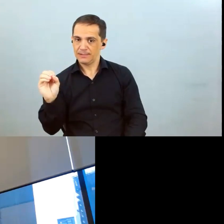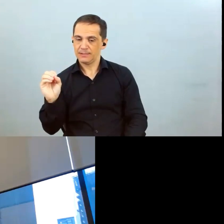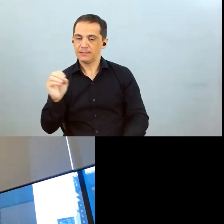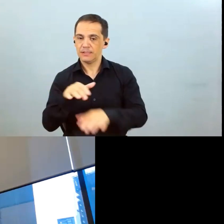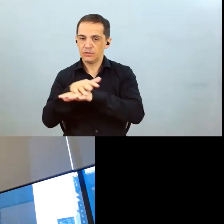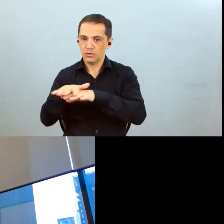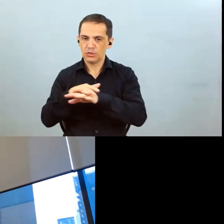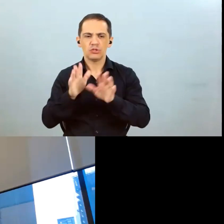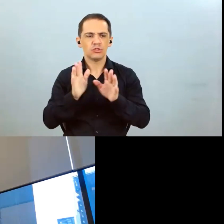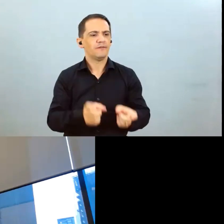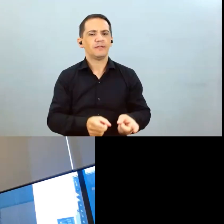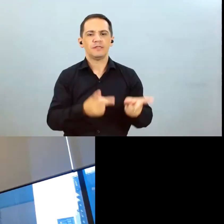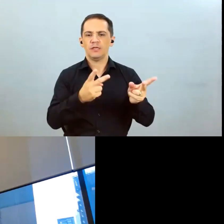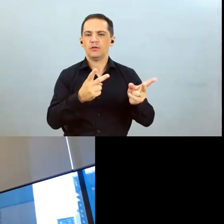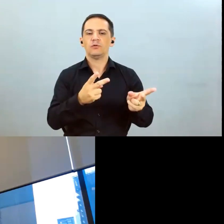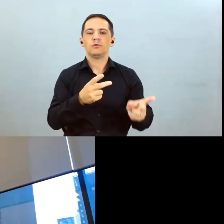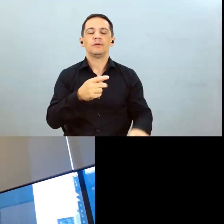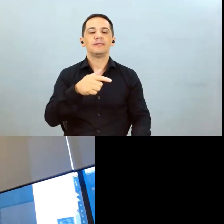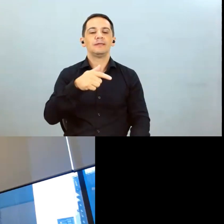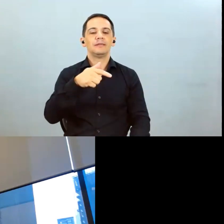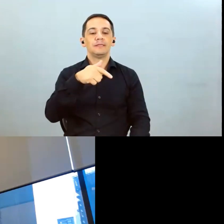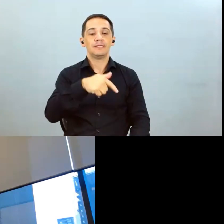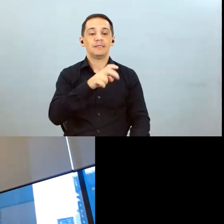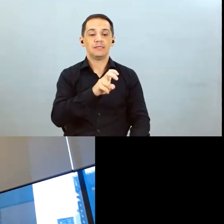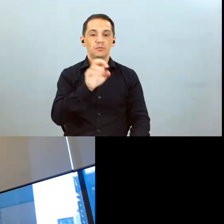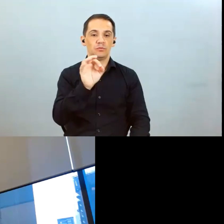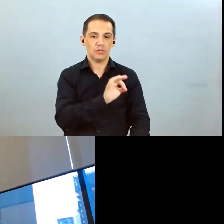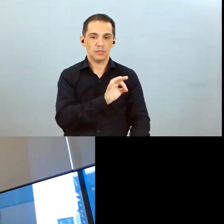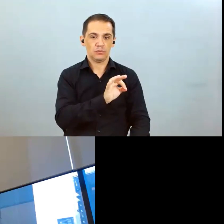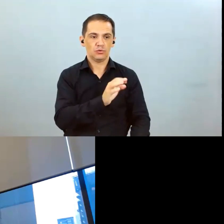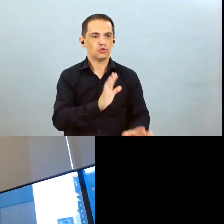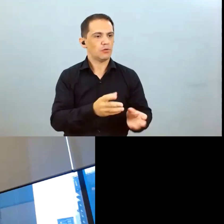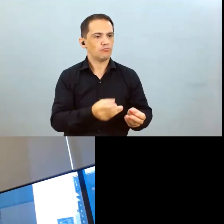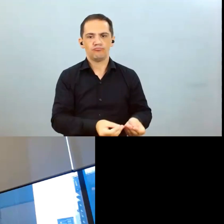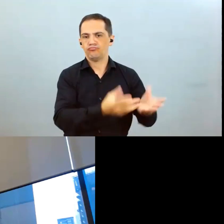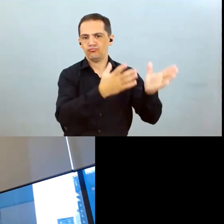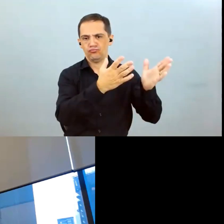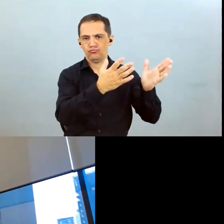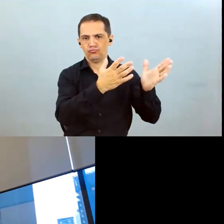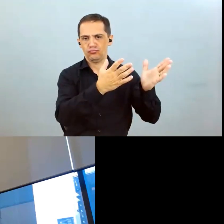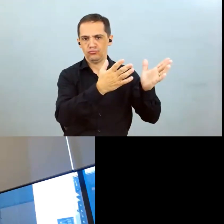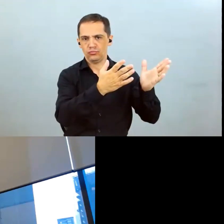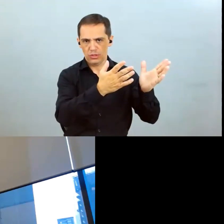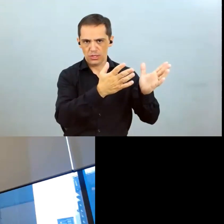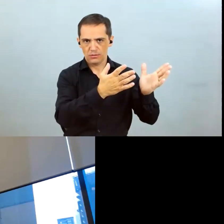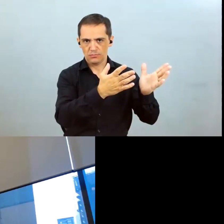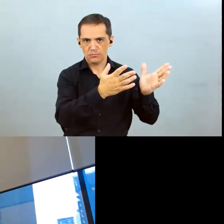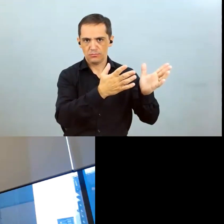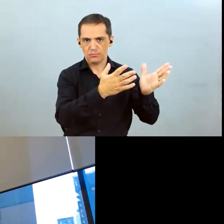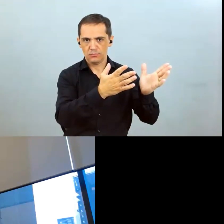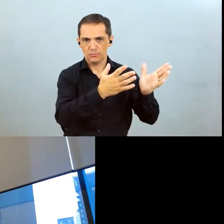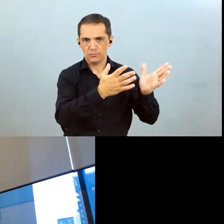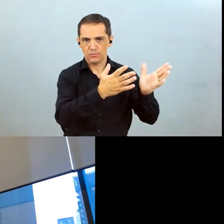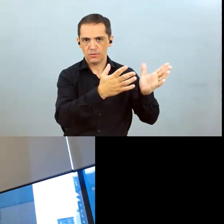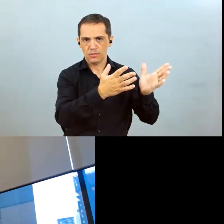soja nós só temos 25% hoje em estoque que vai ficar de estoque já entregou quando você fala já vendeu você já entregou tudo vai ser